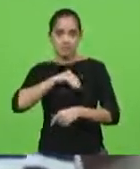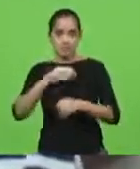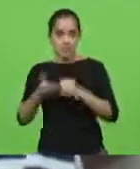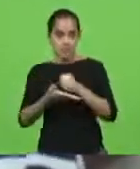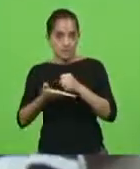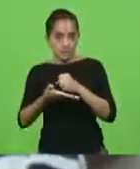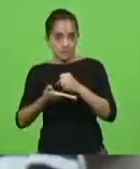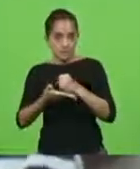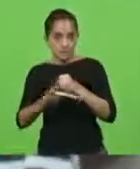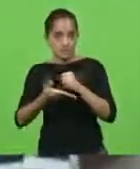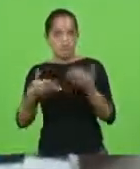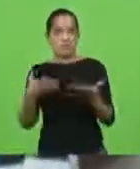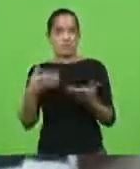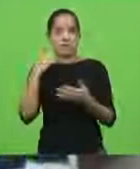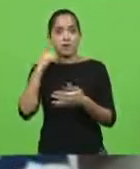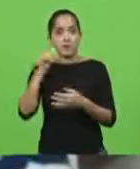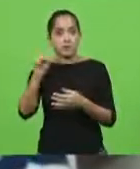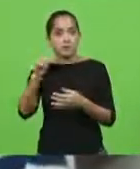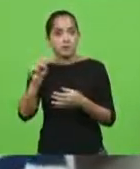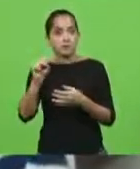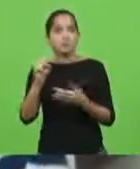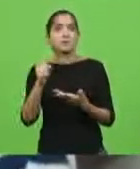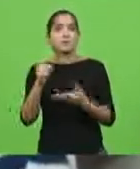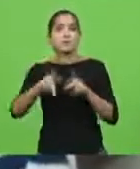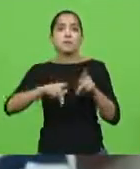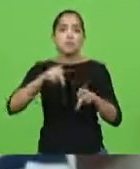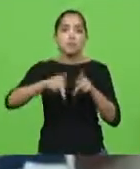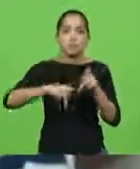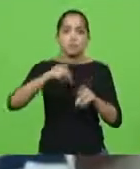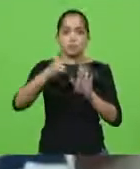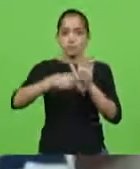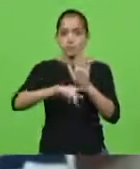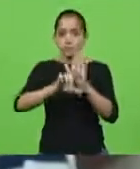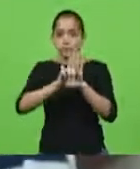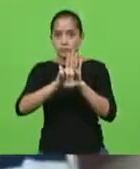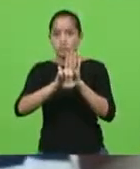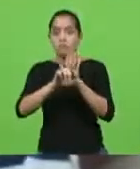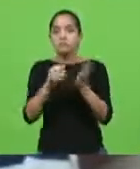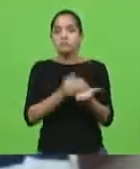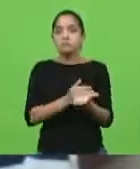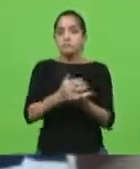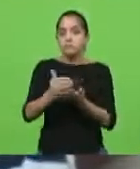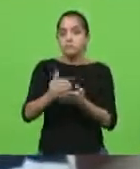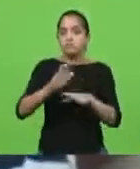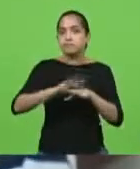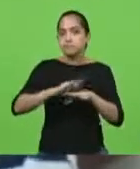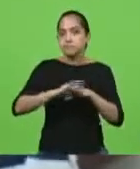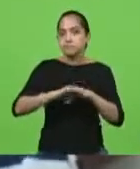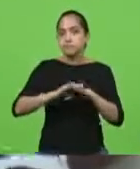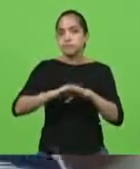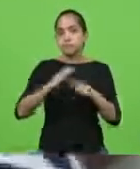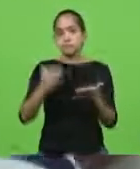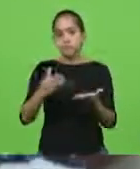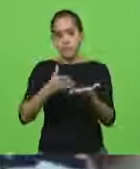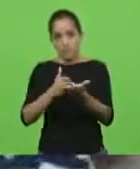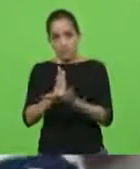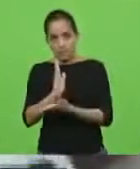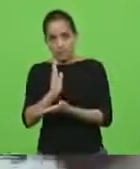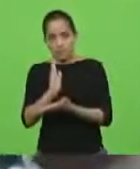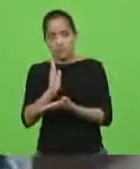uma conquista popular. Esse foi um projeto de iniciativa popular através, aprovado pelos